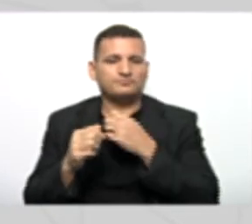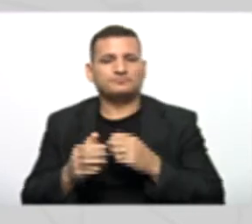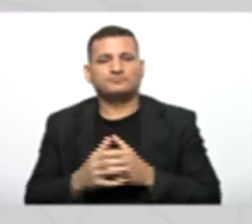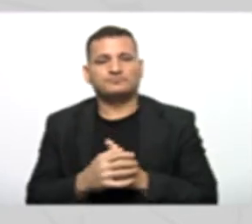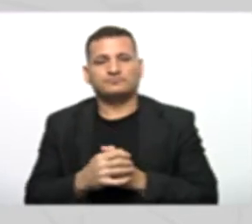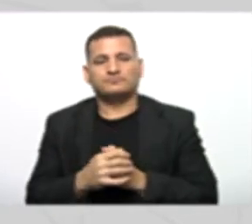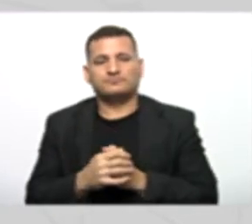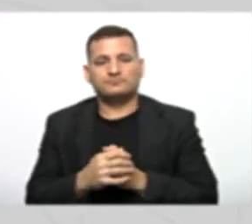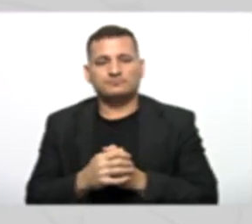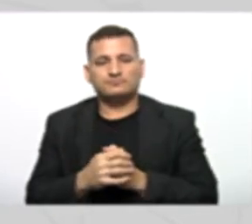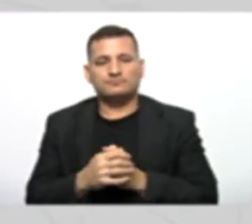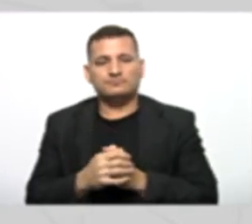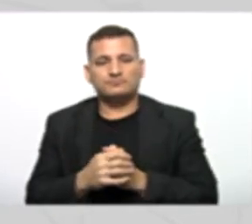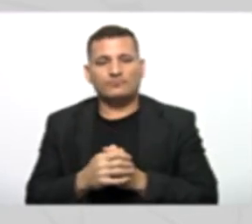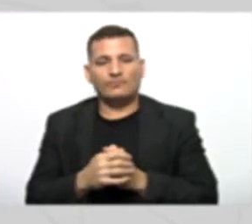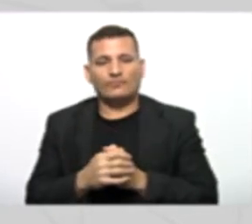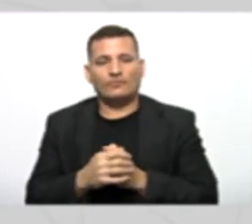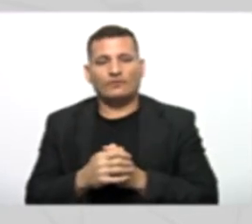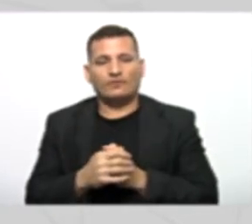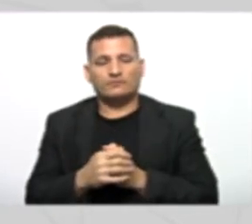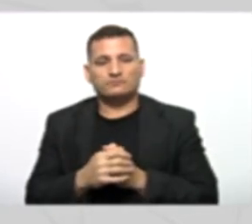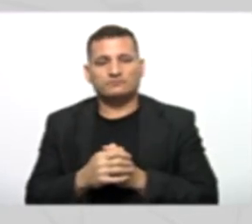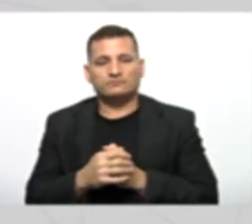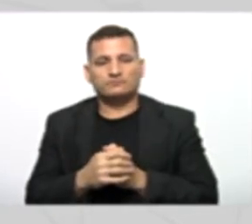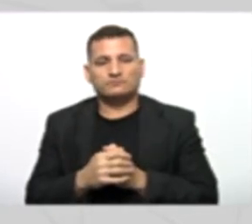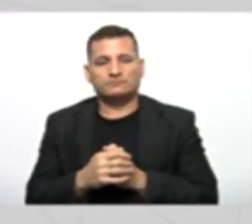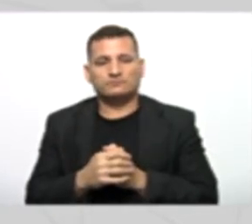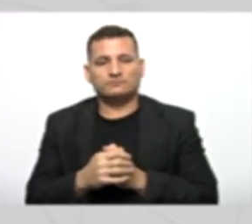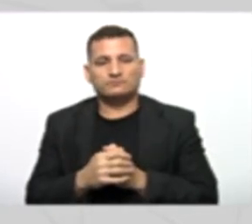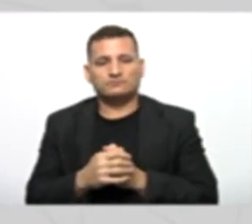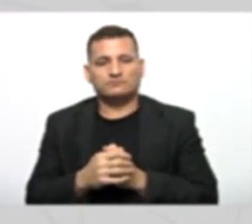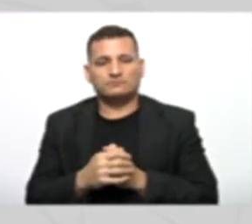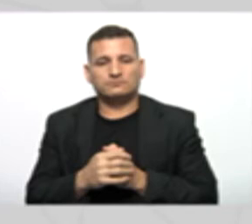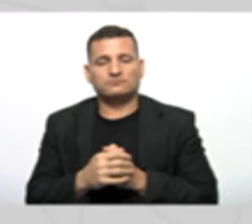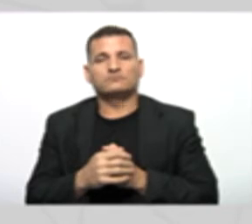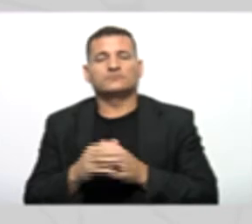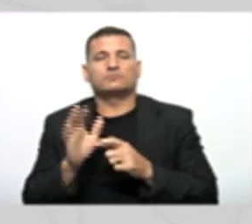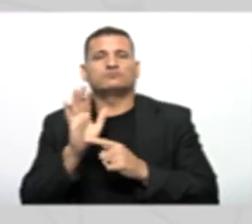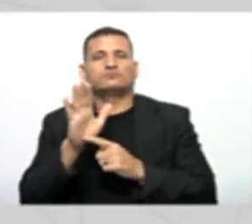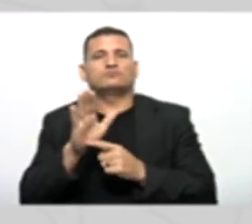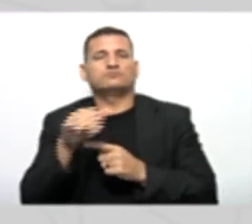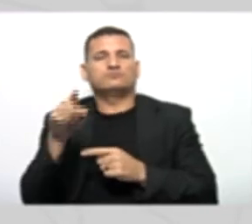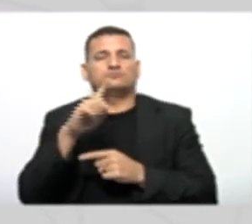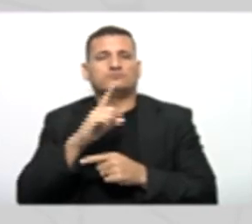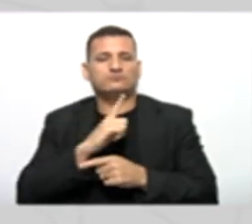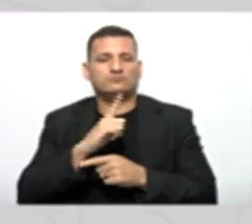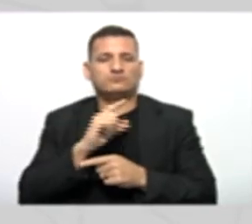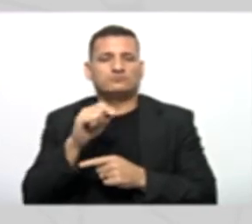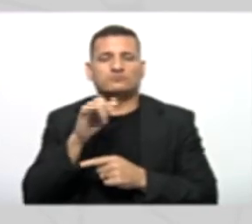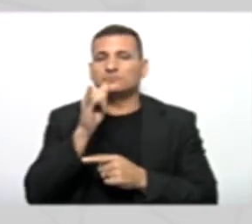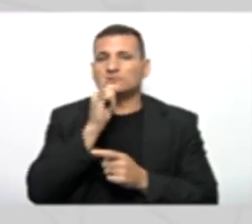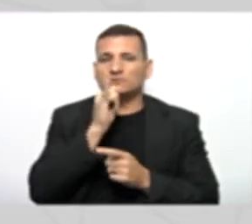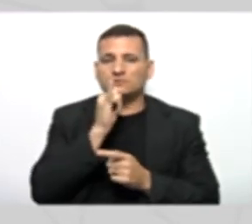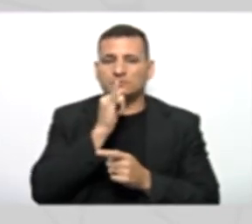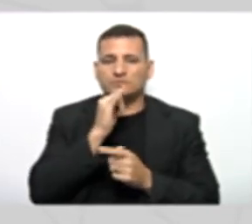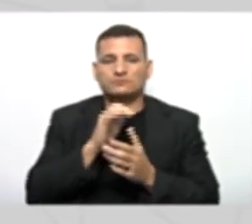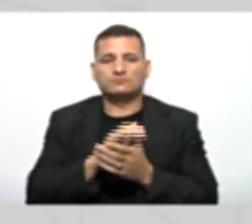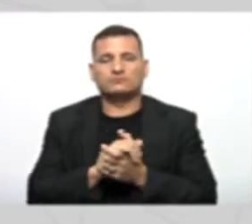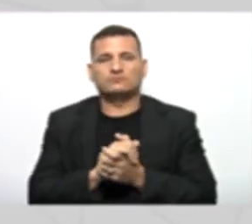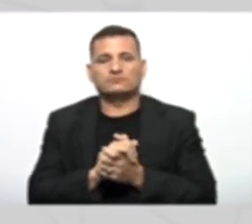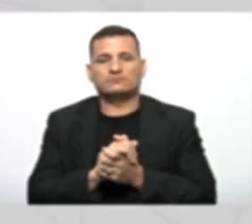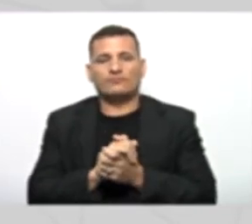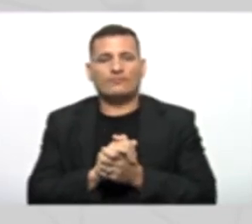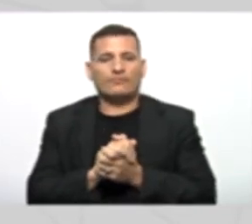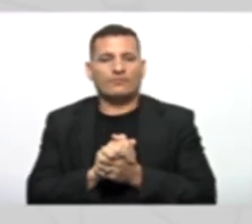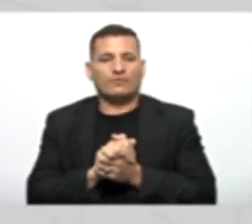Eu vou escrever aqui Para vocês Vou escrever não Eu trouxe aqui no quadro Para vocês O exemplo De polimorfismo